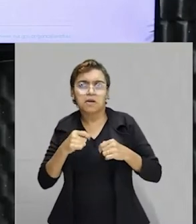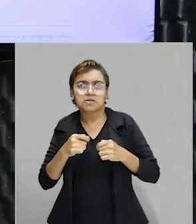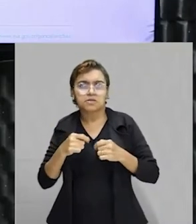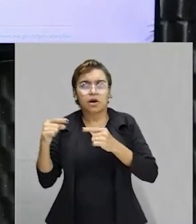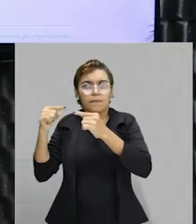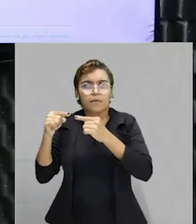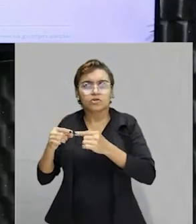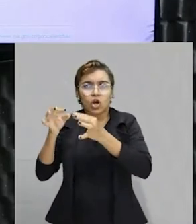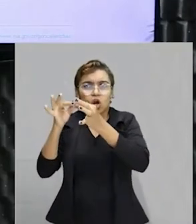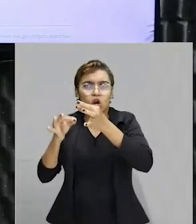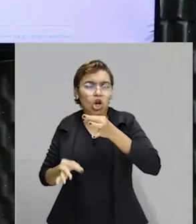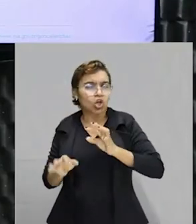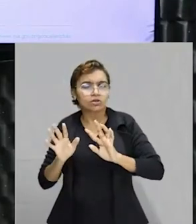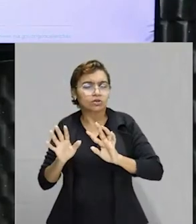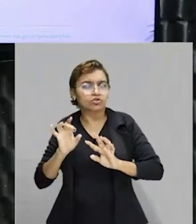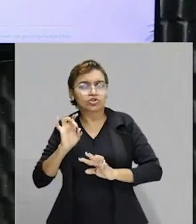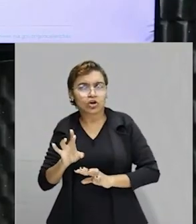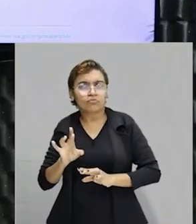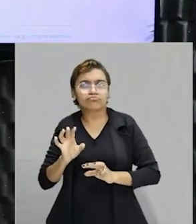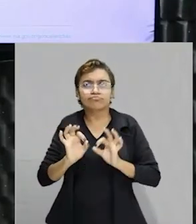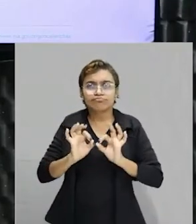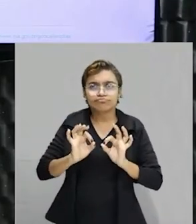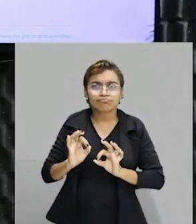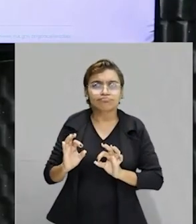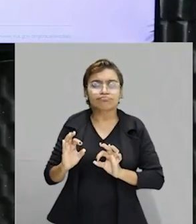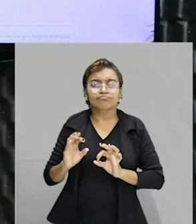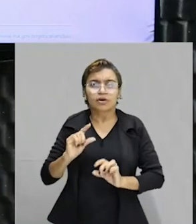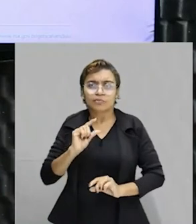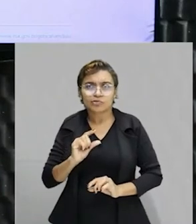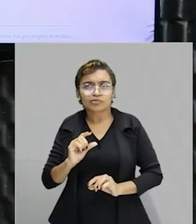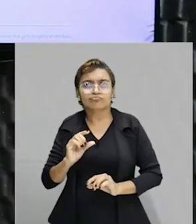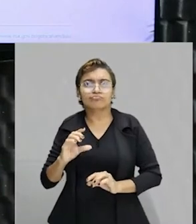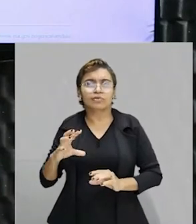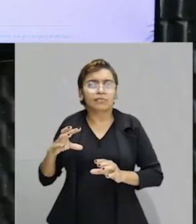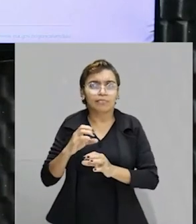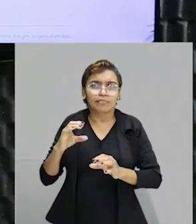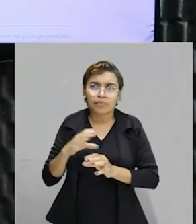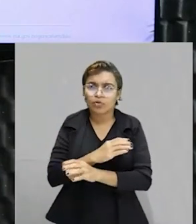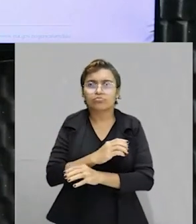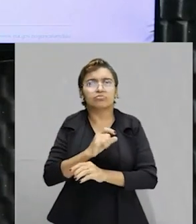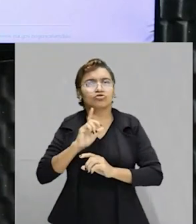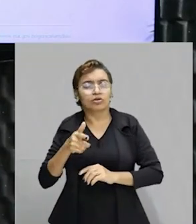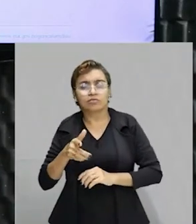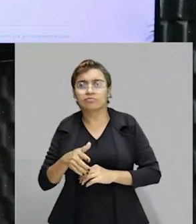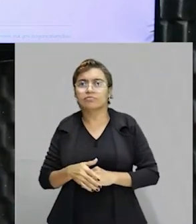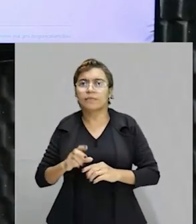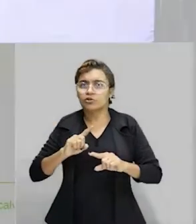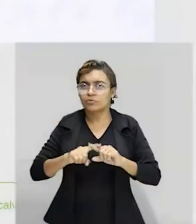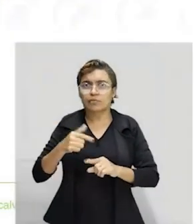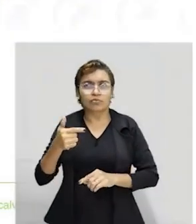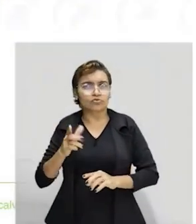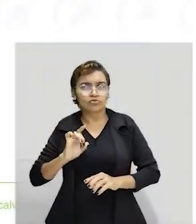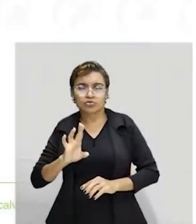a proporção. Aqui já vem praticamente de graça, é só fazer uma multiplicação e o número fantástico, o número 2, né, tudo multiplicado por 2.